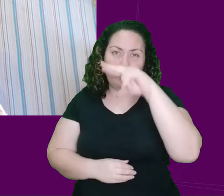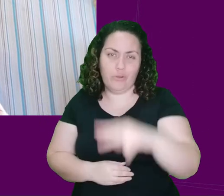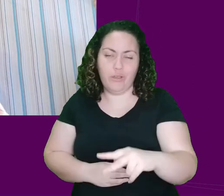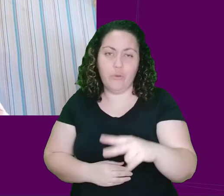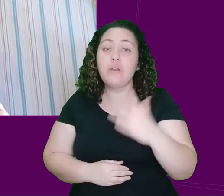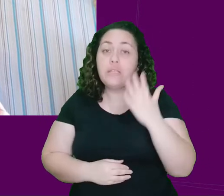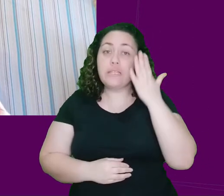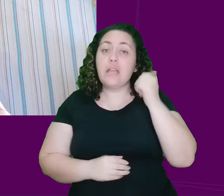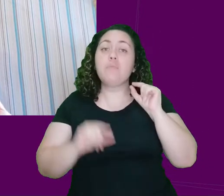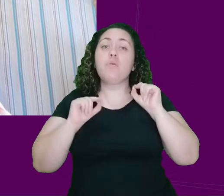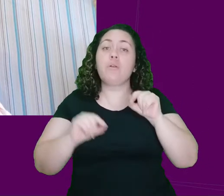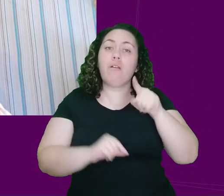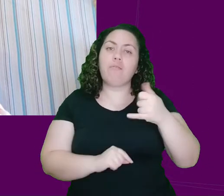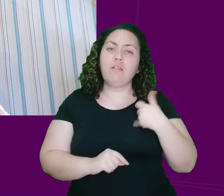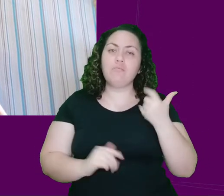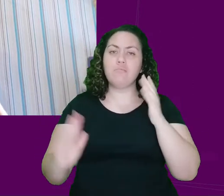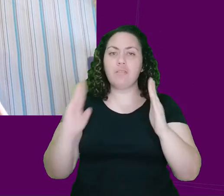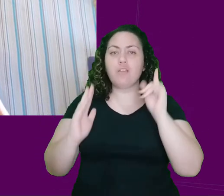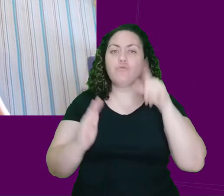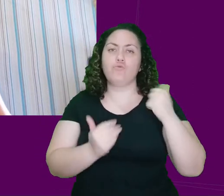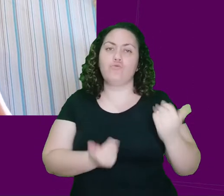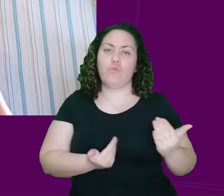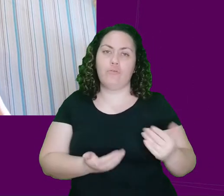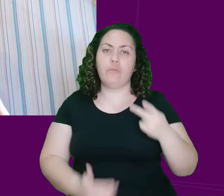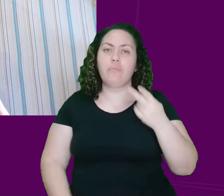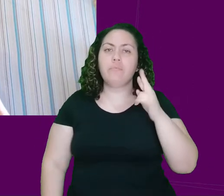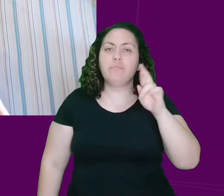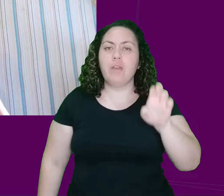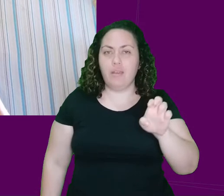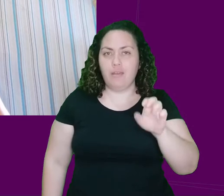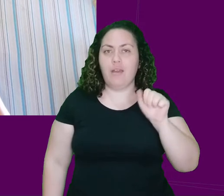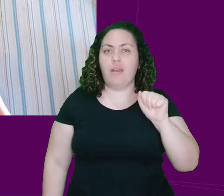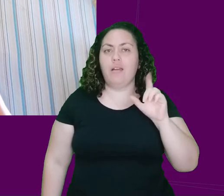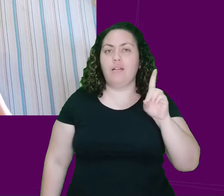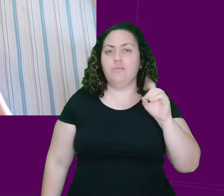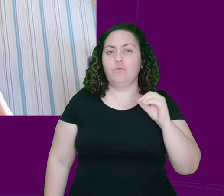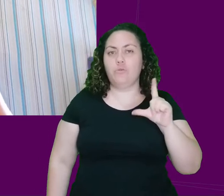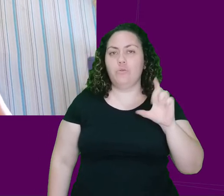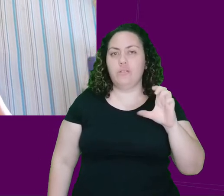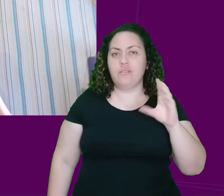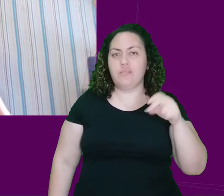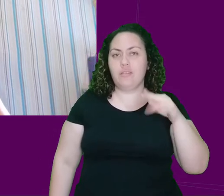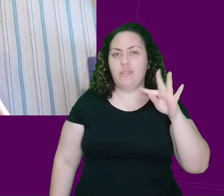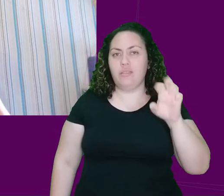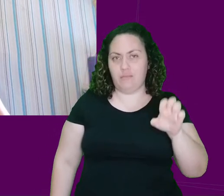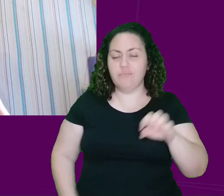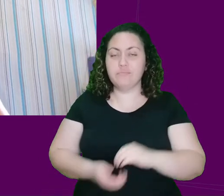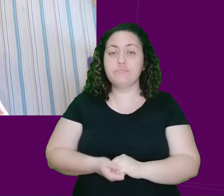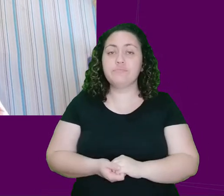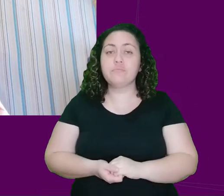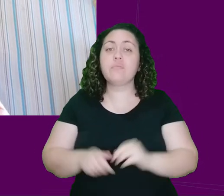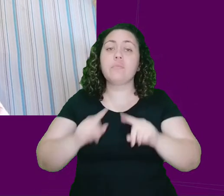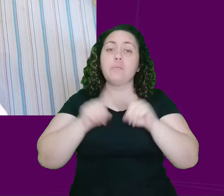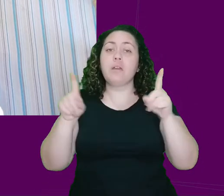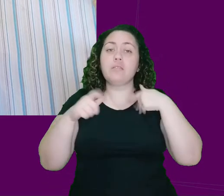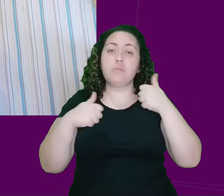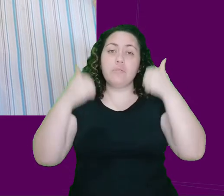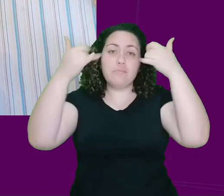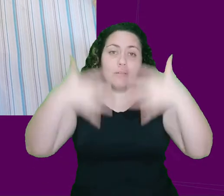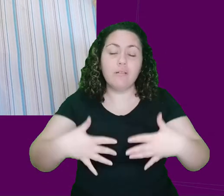A gente também sabe que ela se encontrava na pré-adolescência. Mas o que eu estou querendo dizer aqui é que não tem